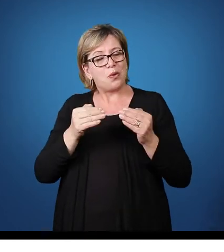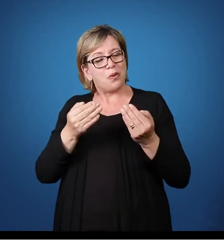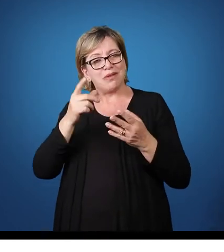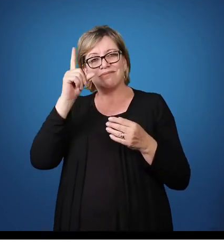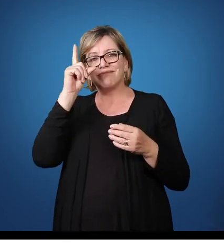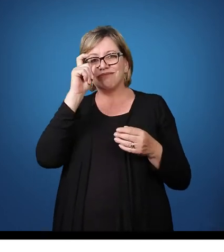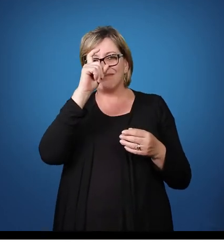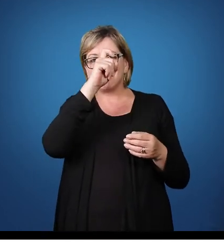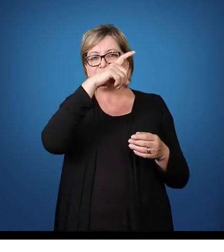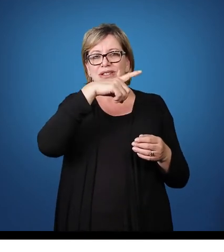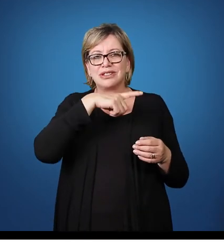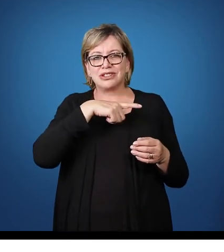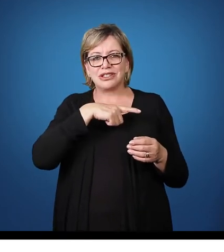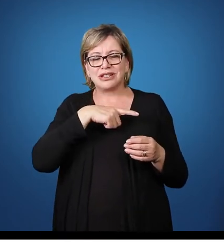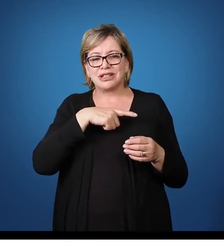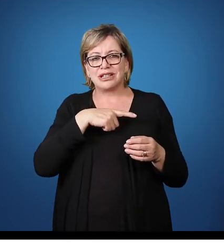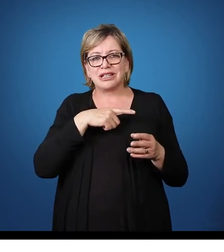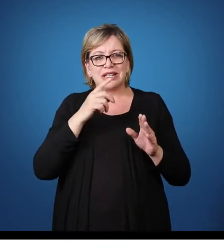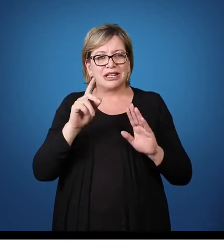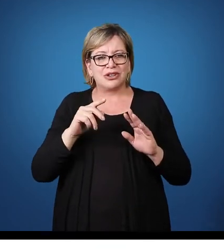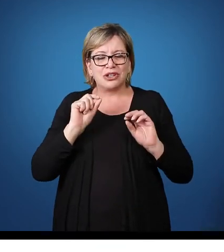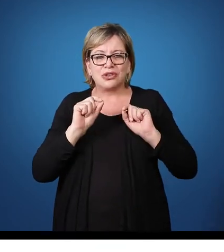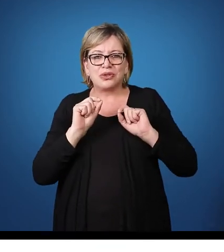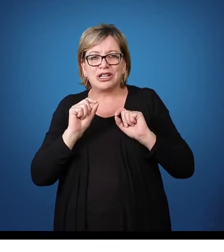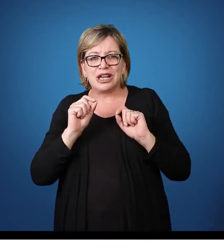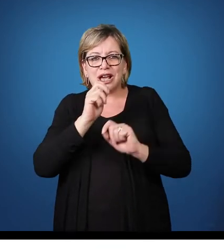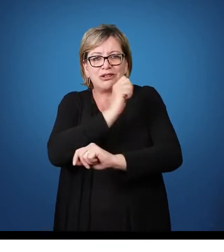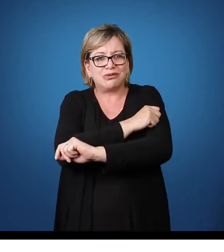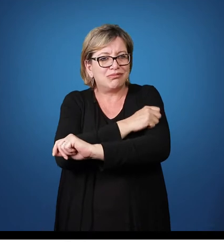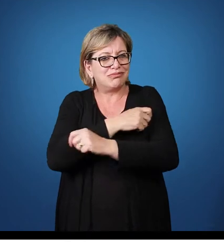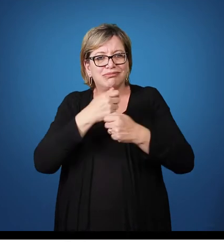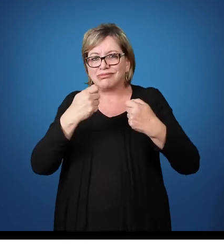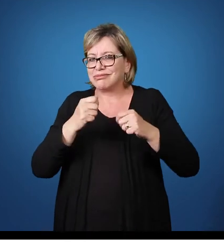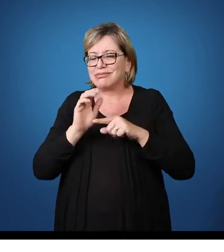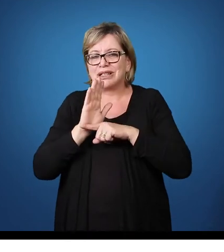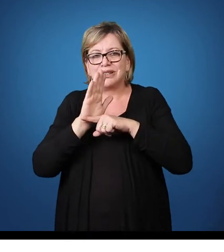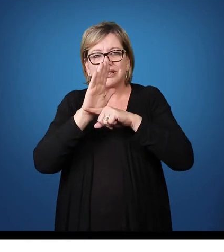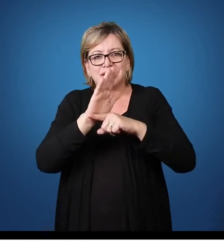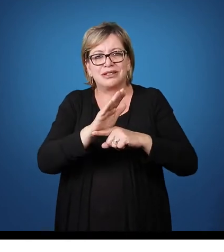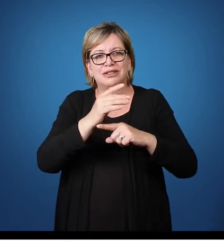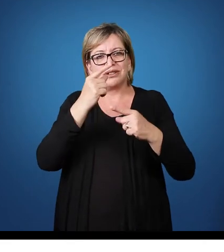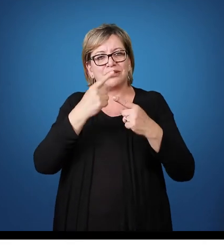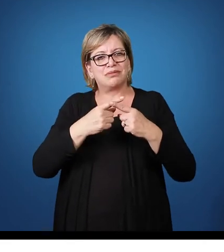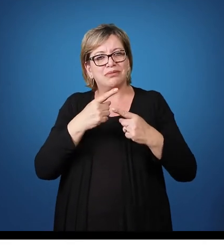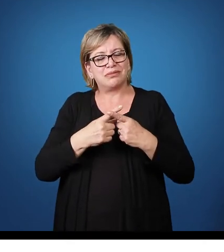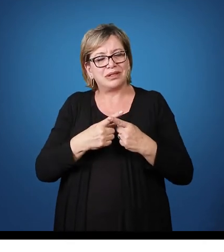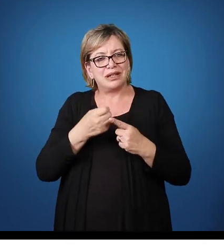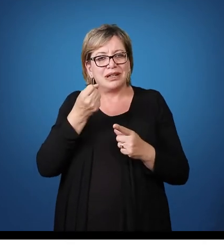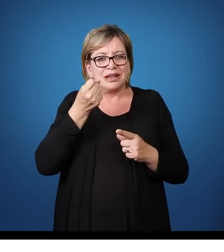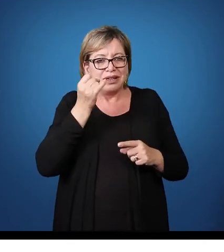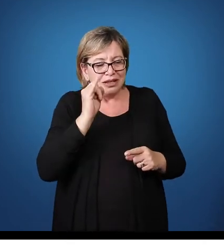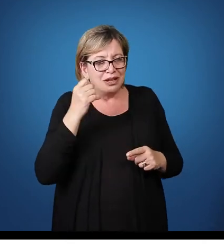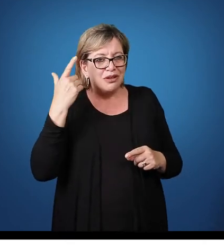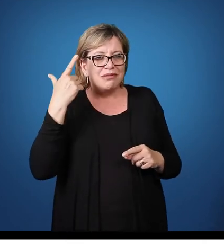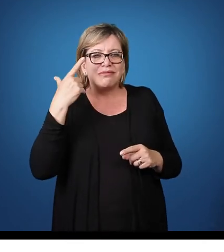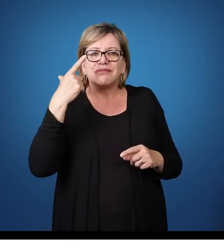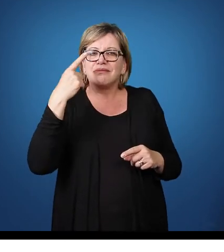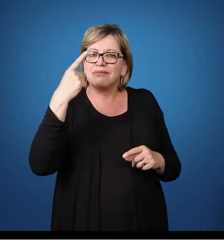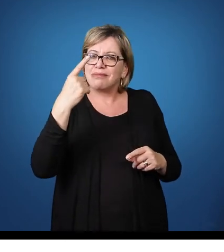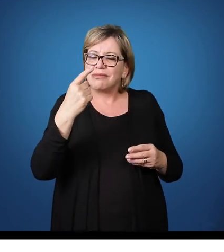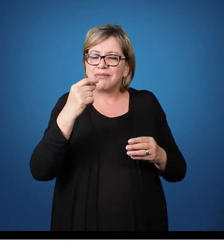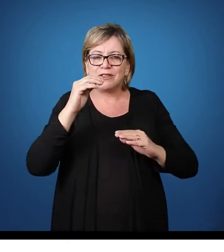dificuldade Os quais não necessitam de auxílio O porquê, se ele já consegue desenvolver